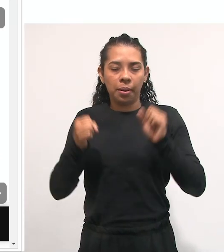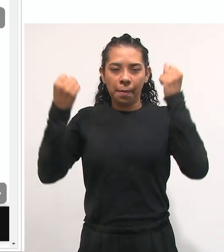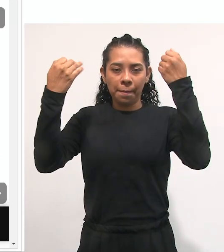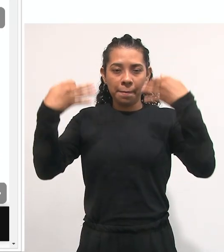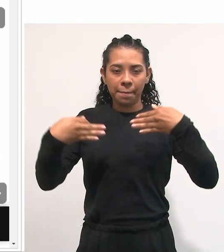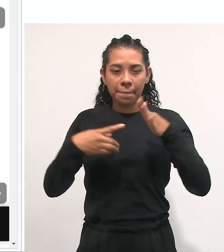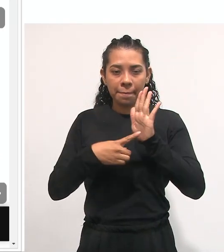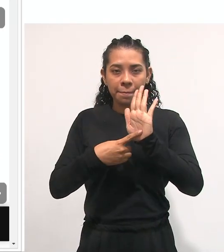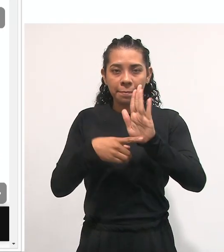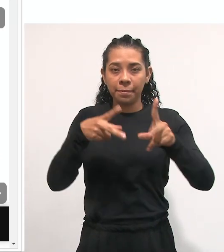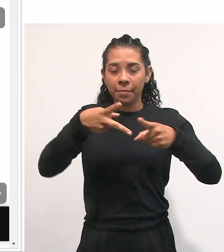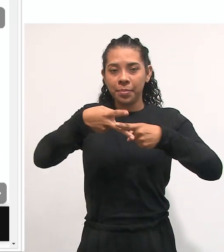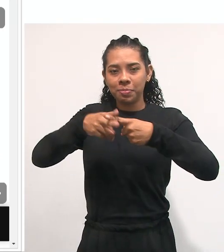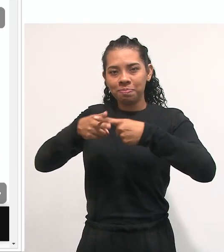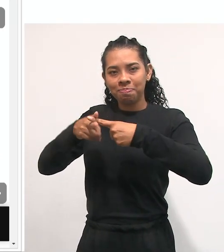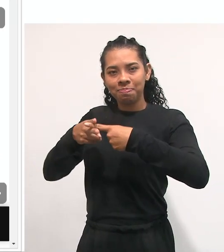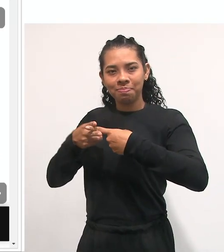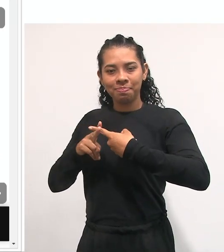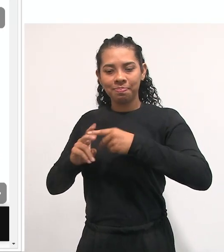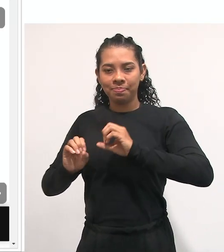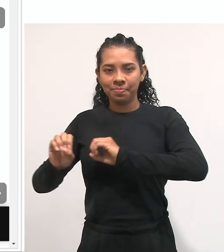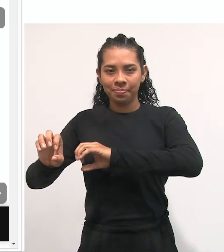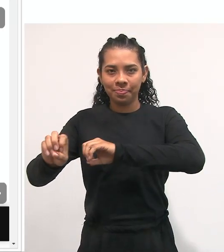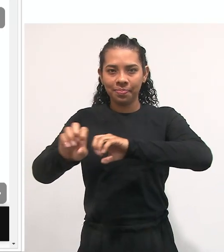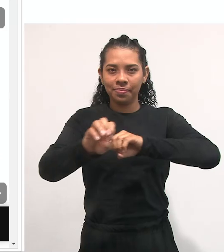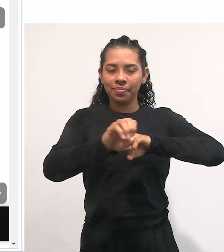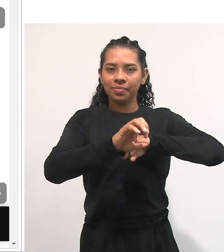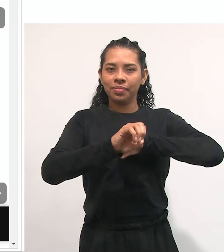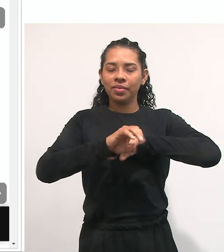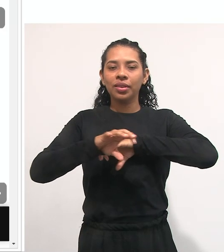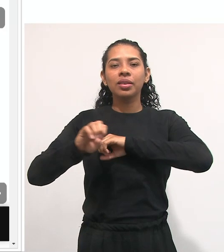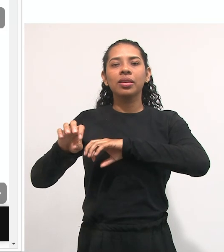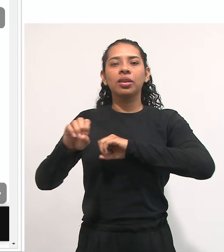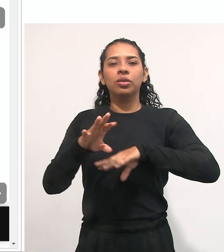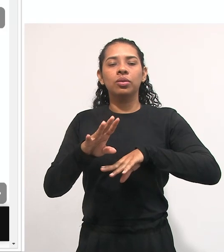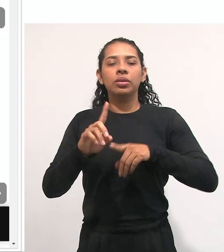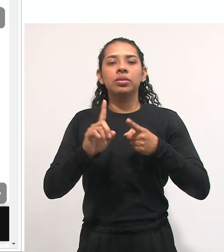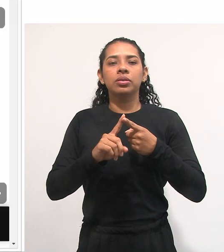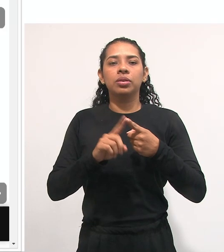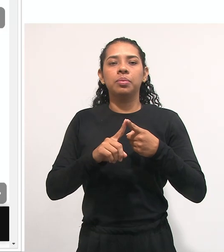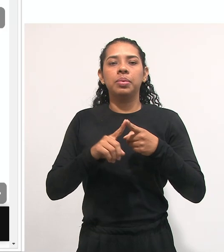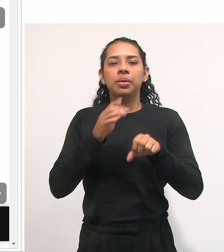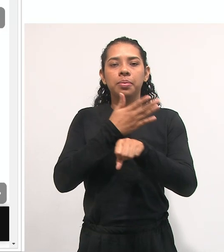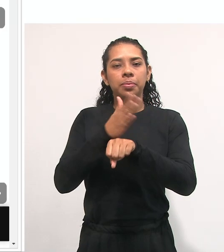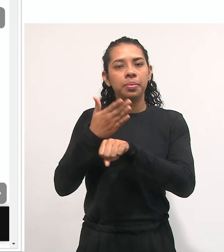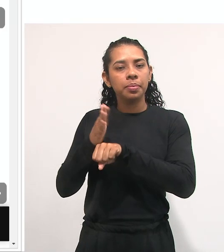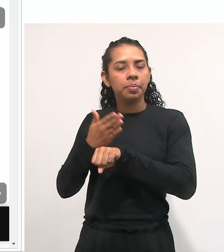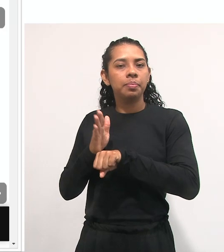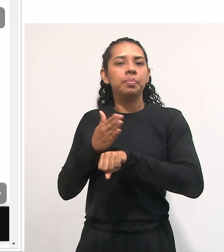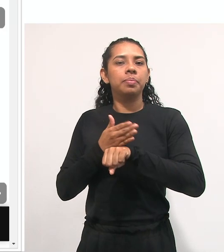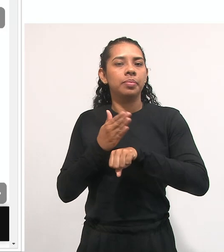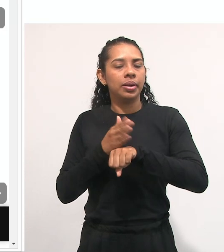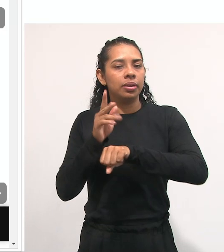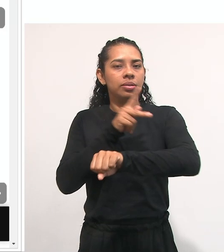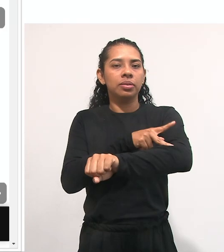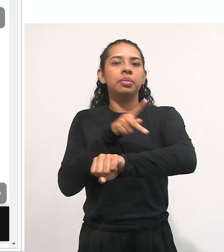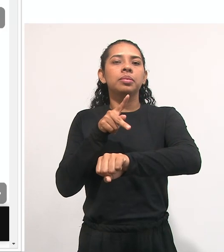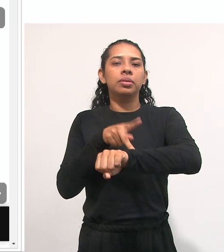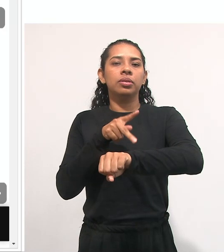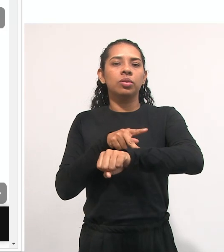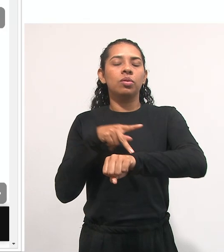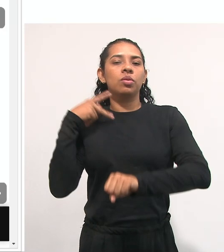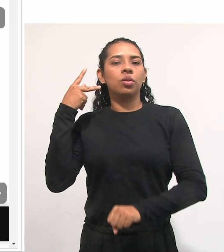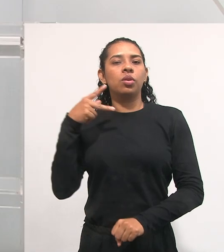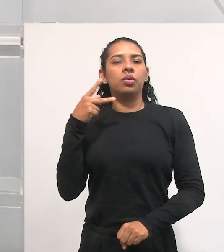essencial no processo educativo. Influenciando práticas pedagógicas e políticas educacionais. A gente começa com essa